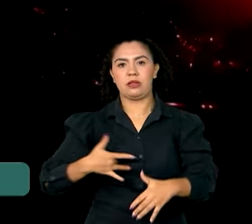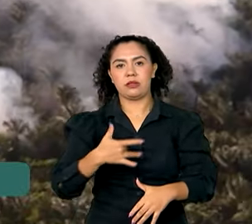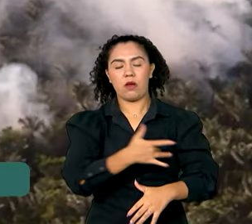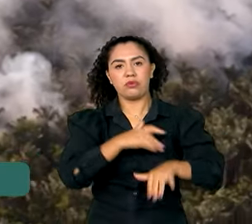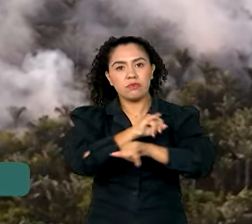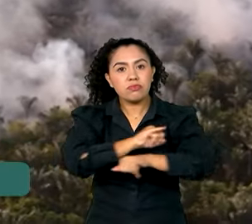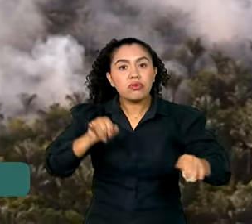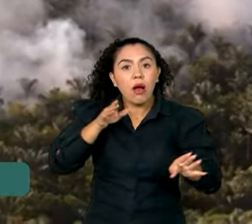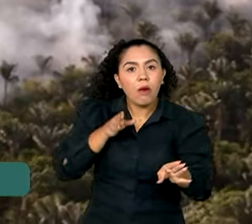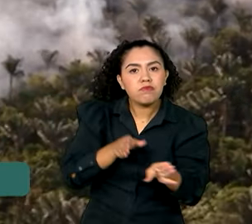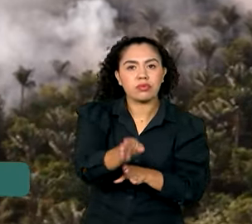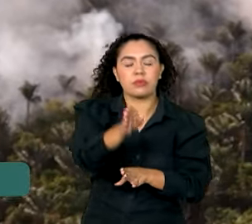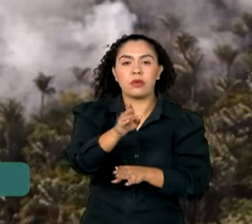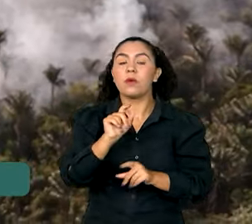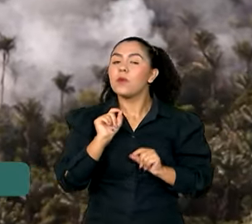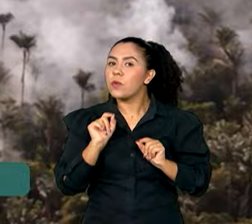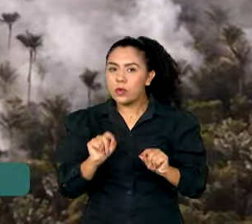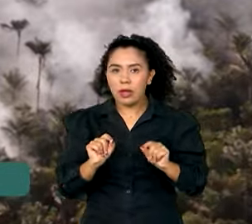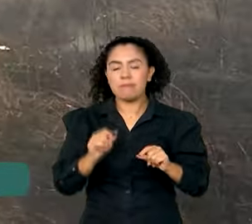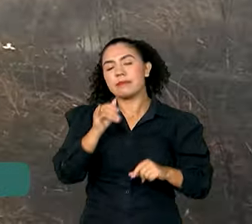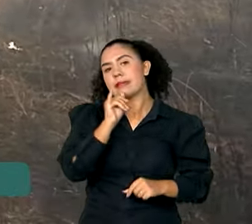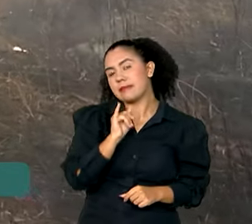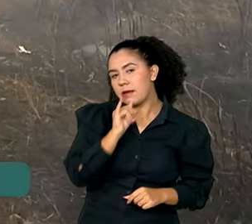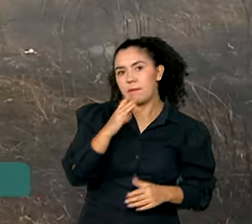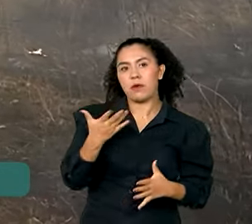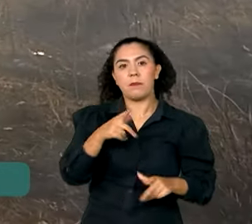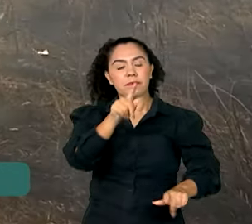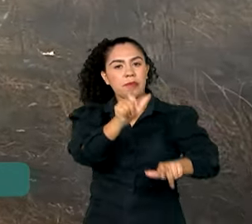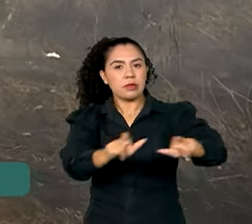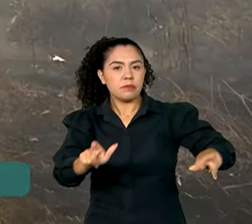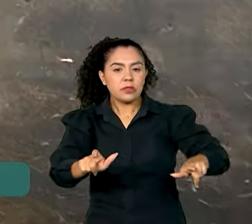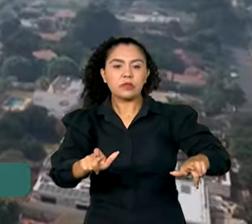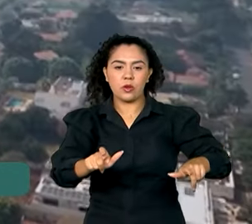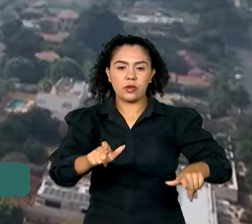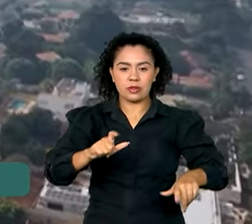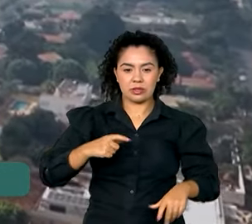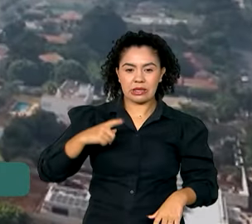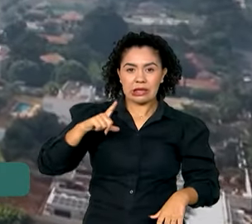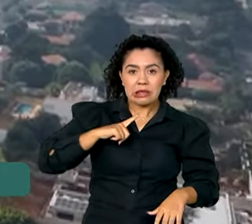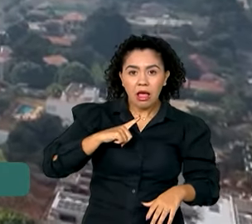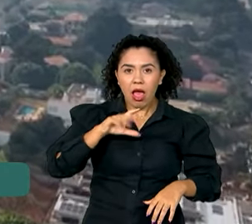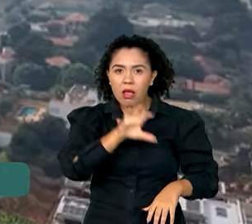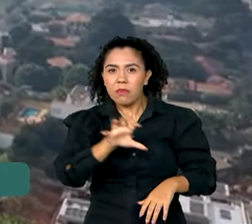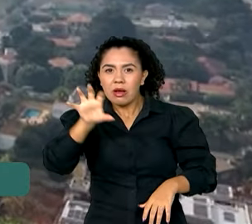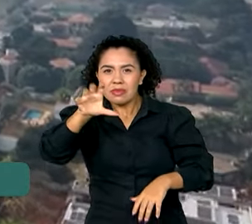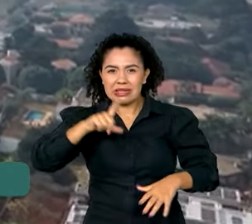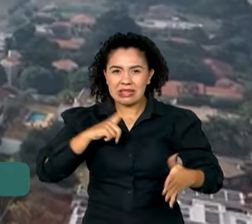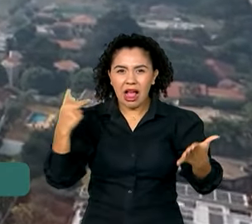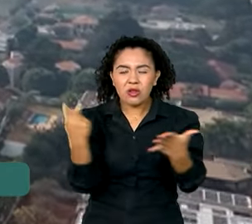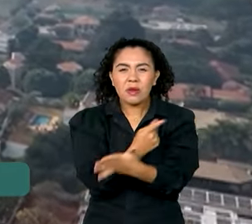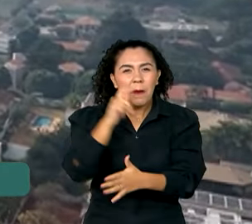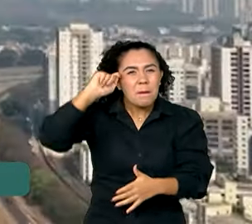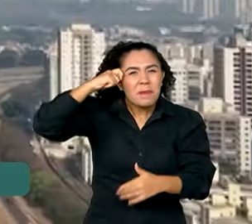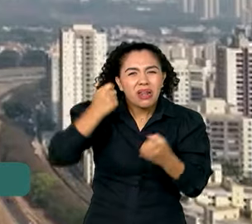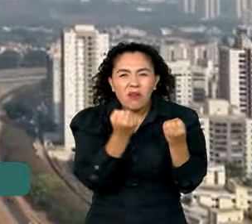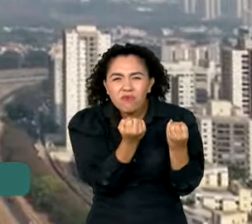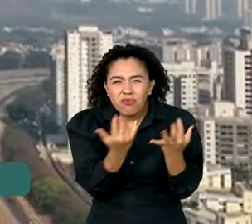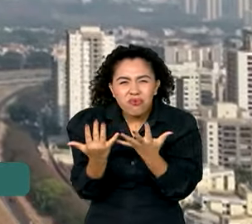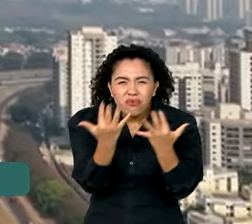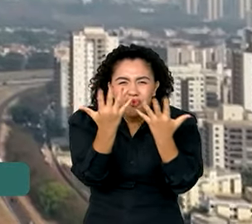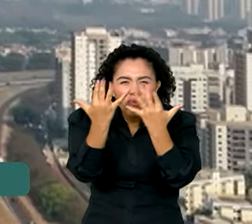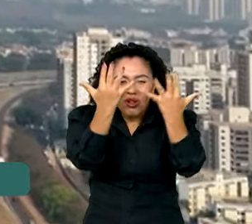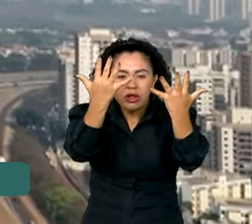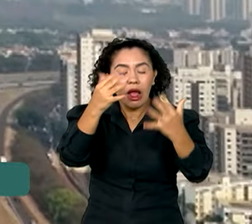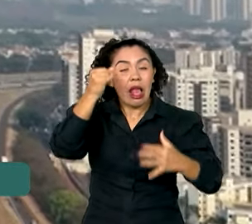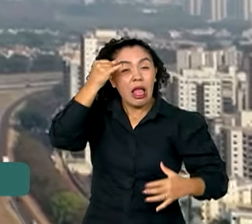população. A pasta orienta, por exemplo, que as pessoas em regiões atingidas por nevoeiros de fumaça evitem